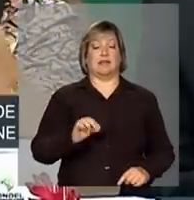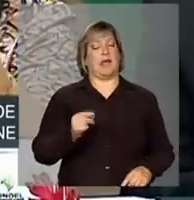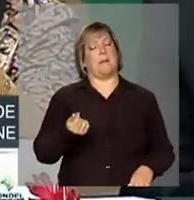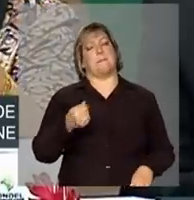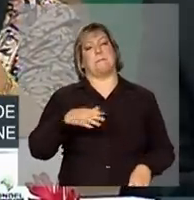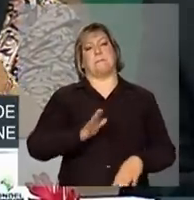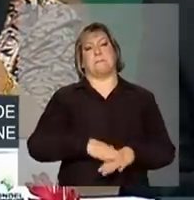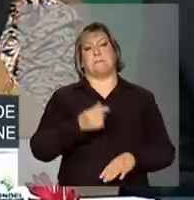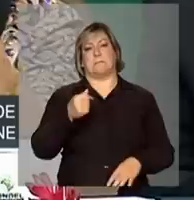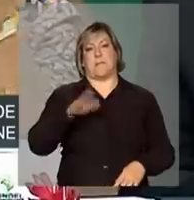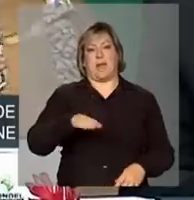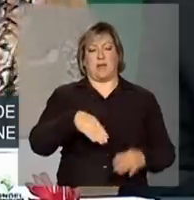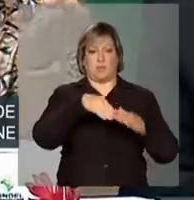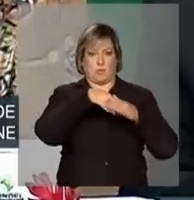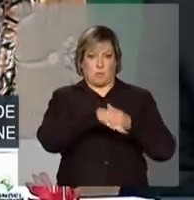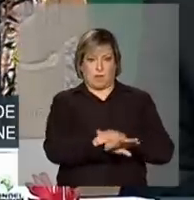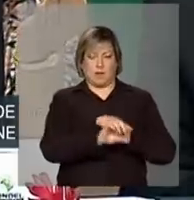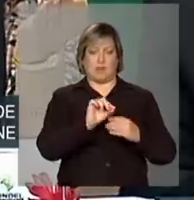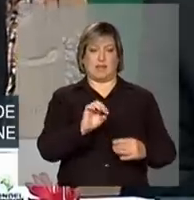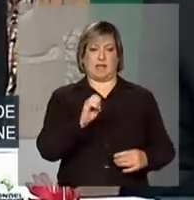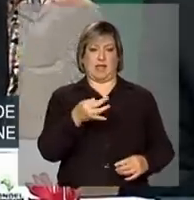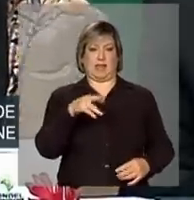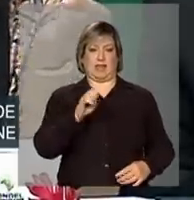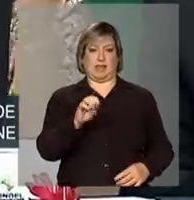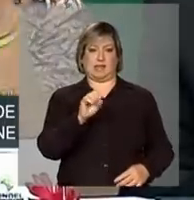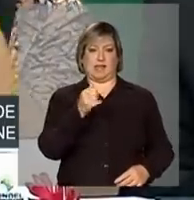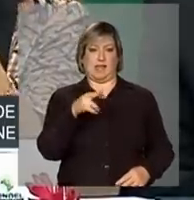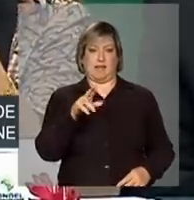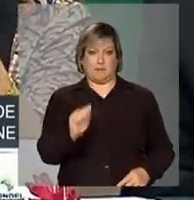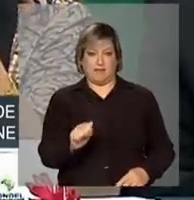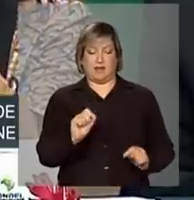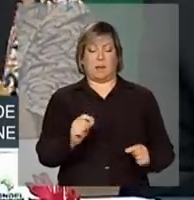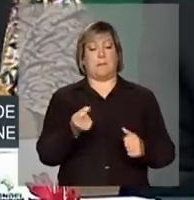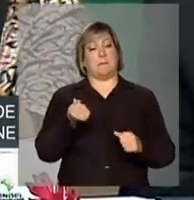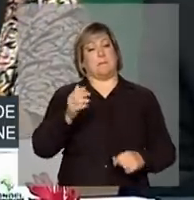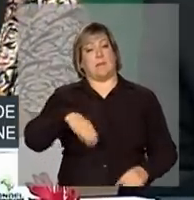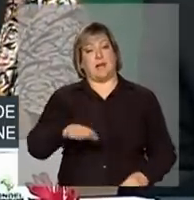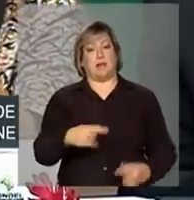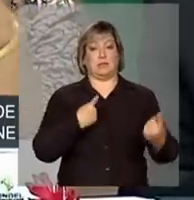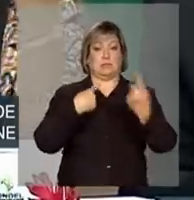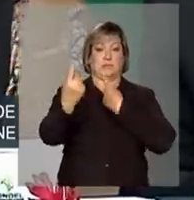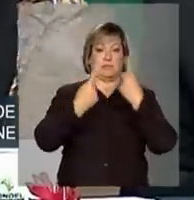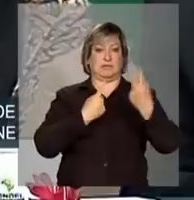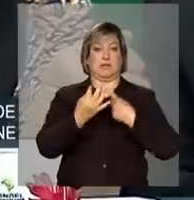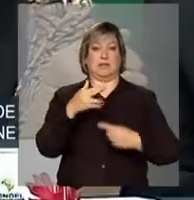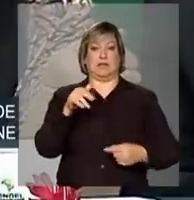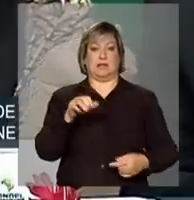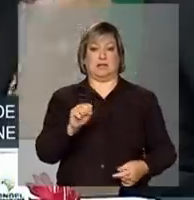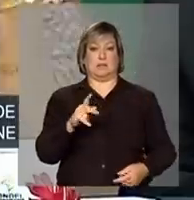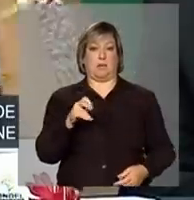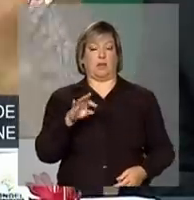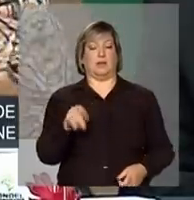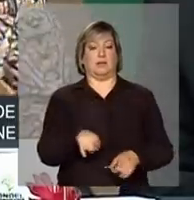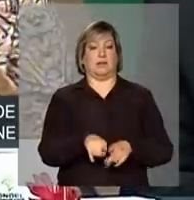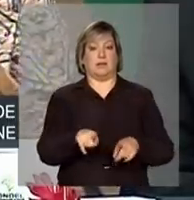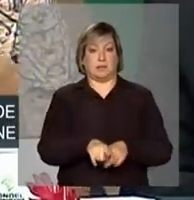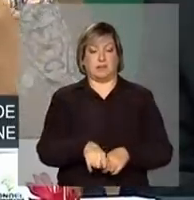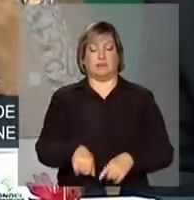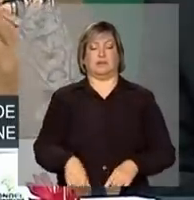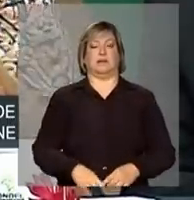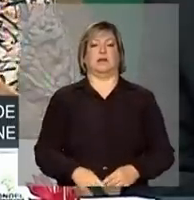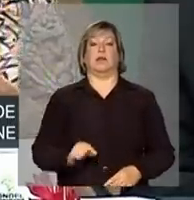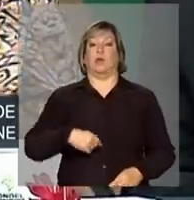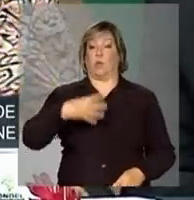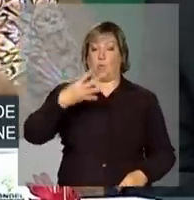na entre-safa do que na safra. É mais barato o transporte, é mais barato o milho. Quarto,